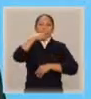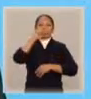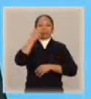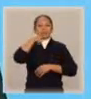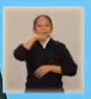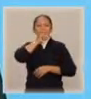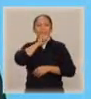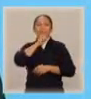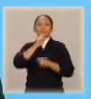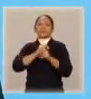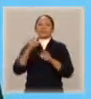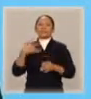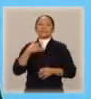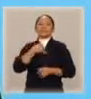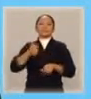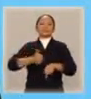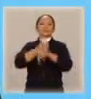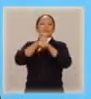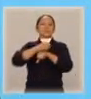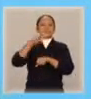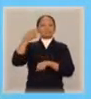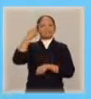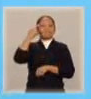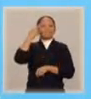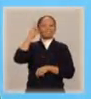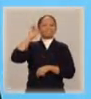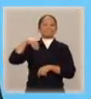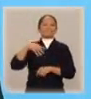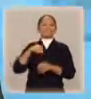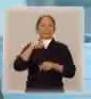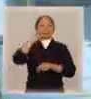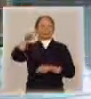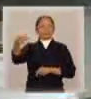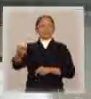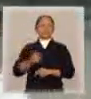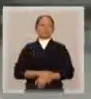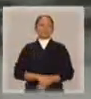e mães para a saúde mental dos filhos. Até a próxima!